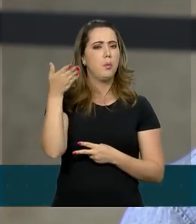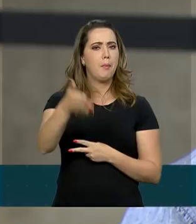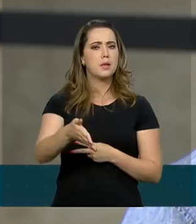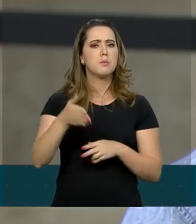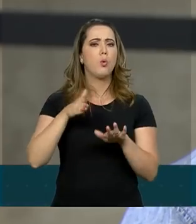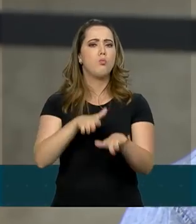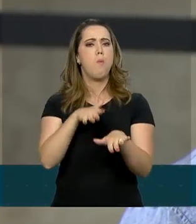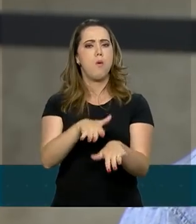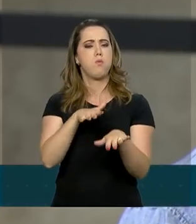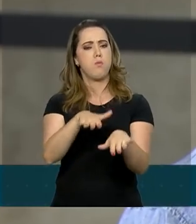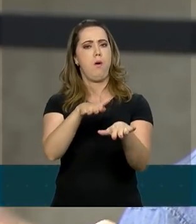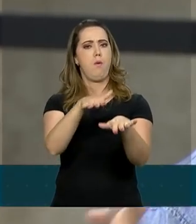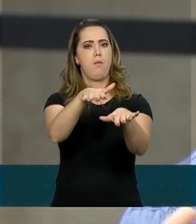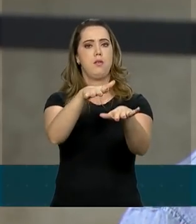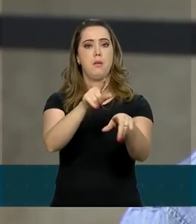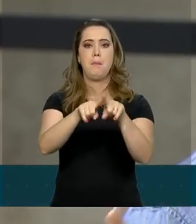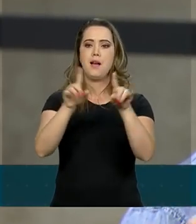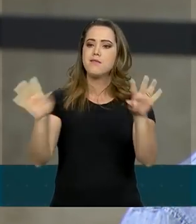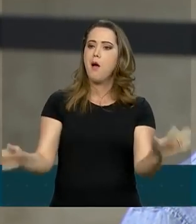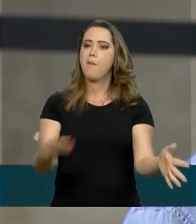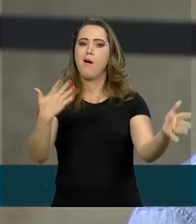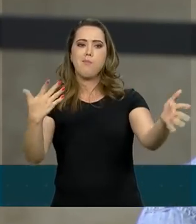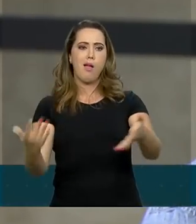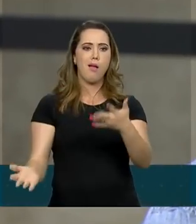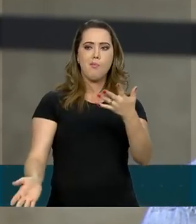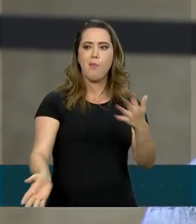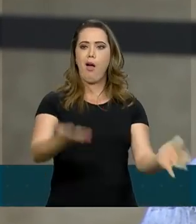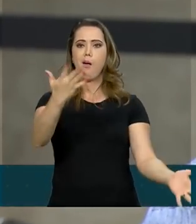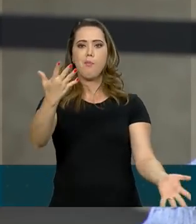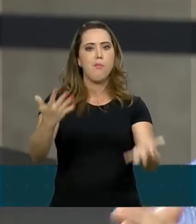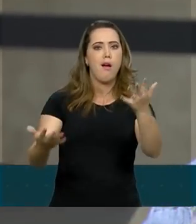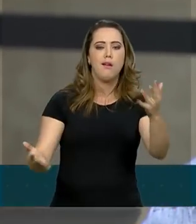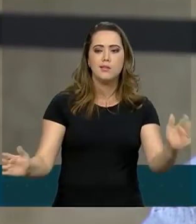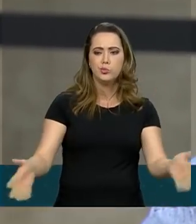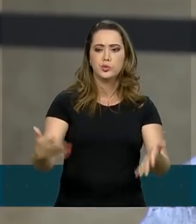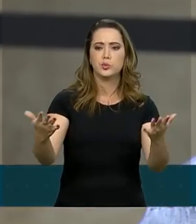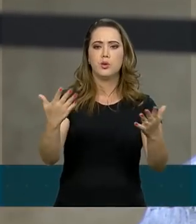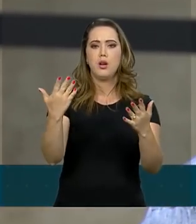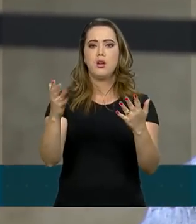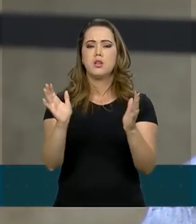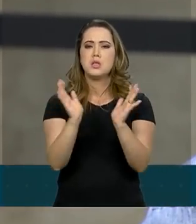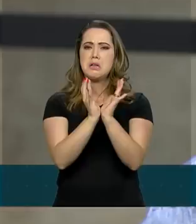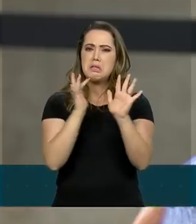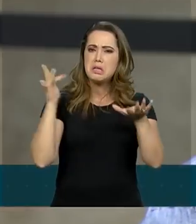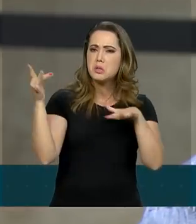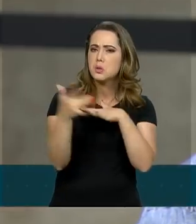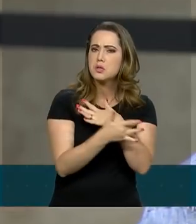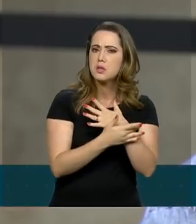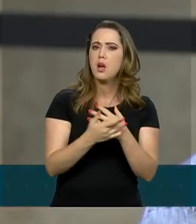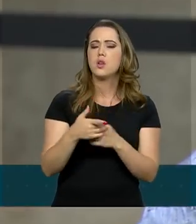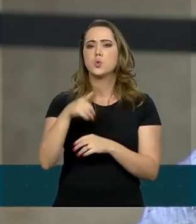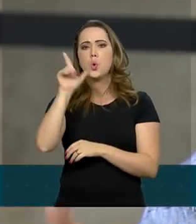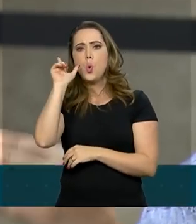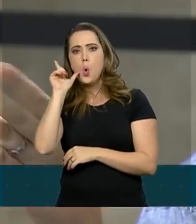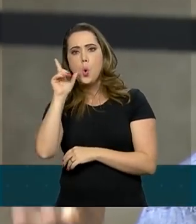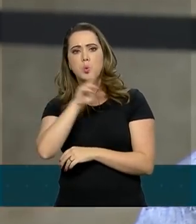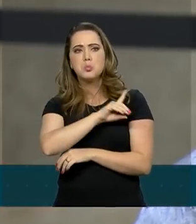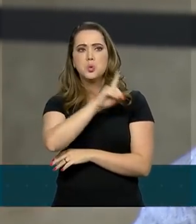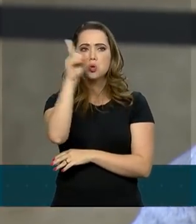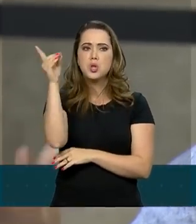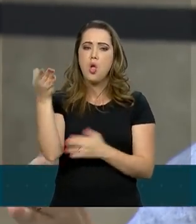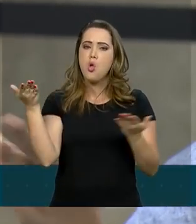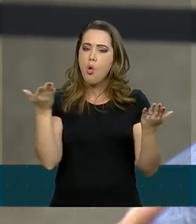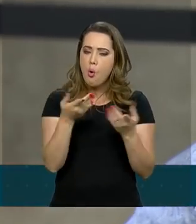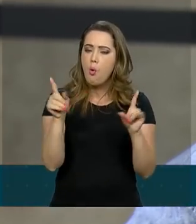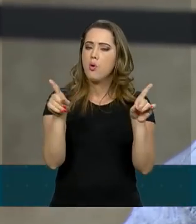manifestações, mas ele exaltou os atos nessas redes sociais, fez isso ontem, ao longo do dia, voltou a fazer hoje, agora